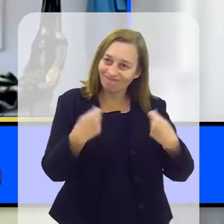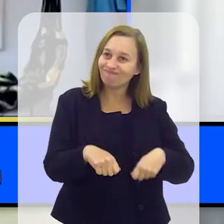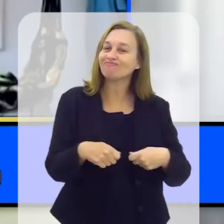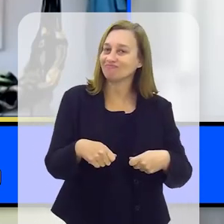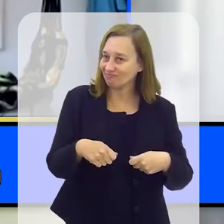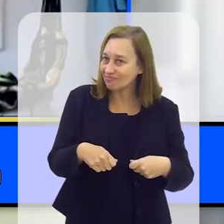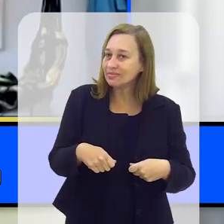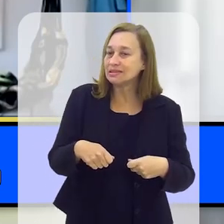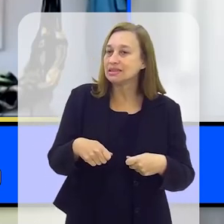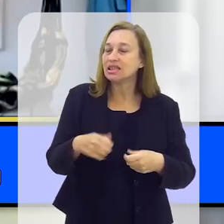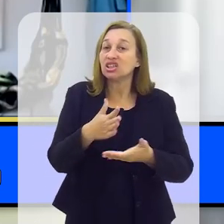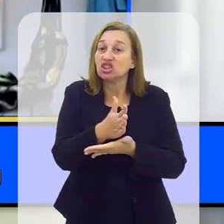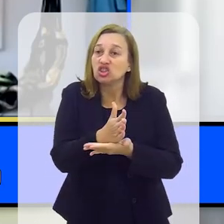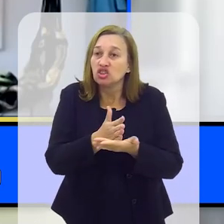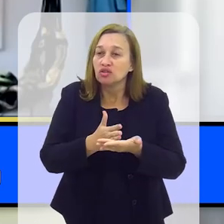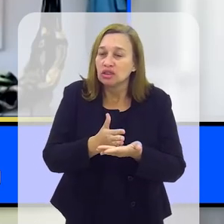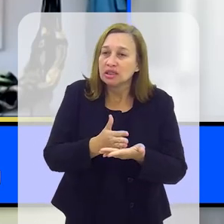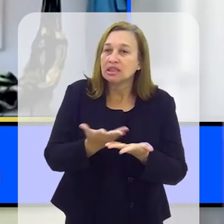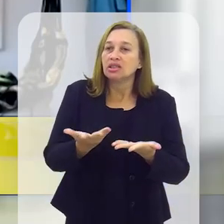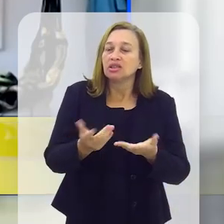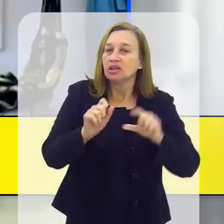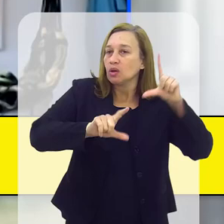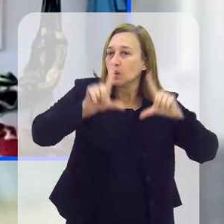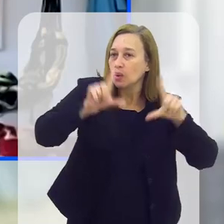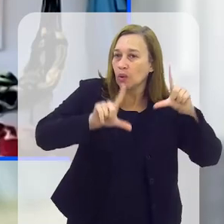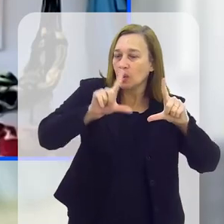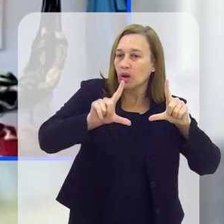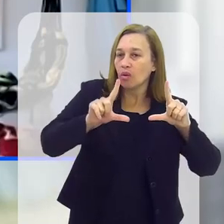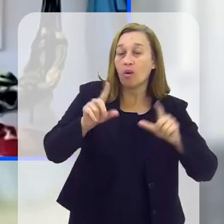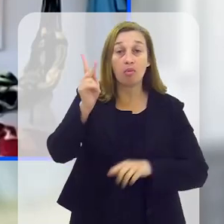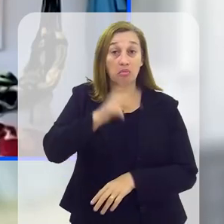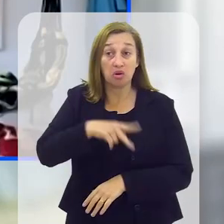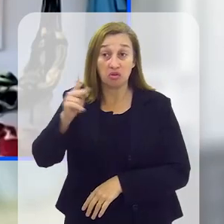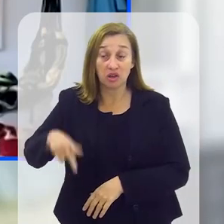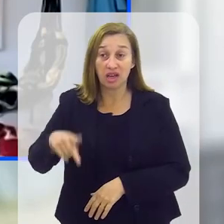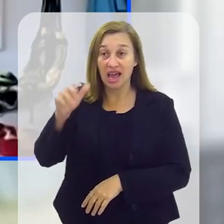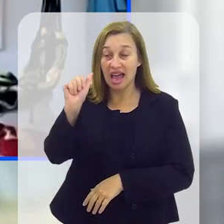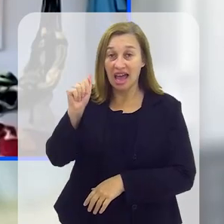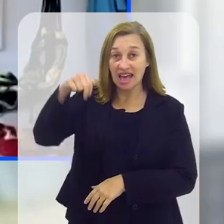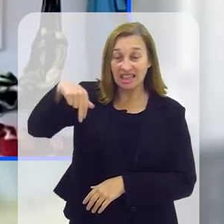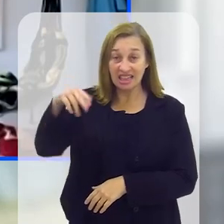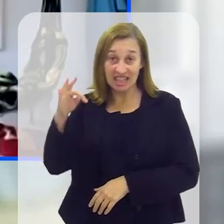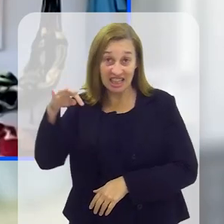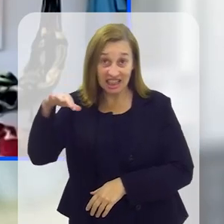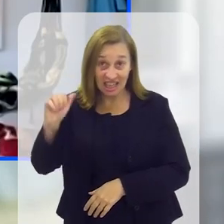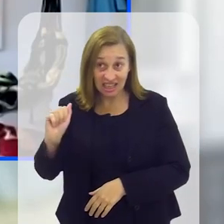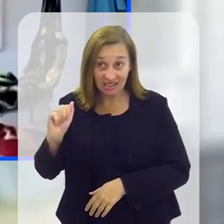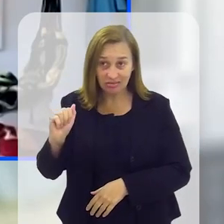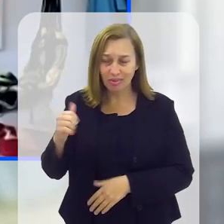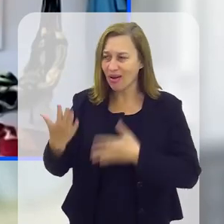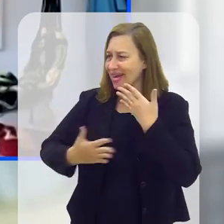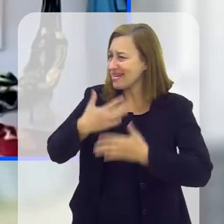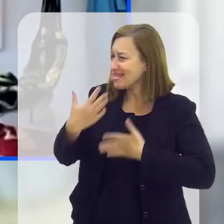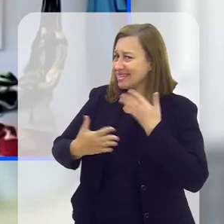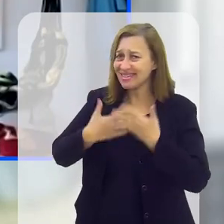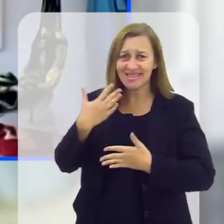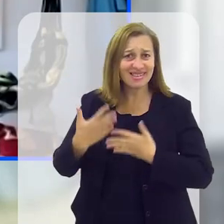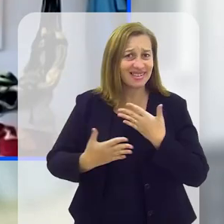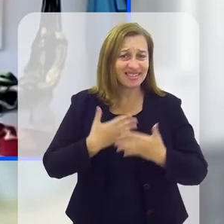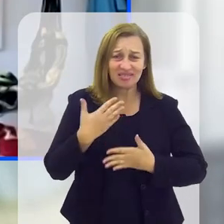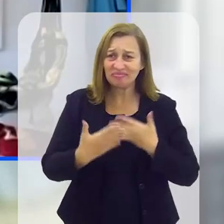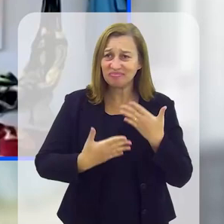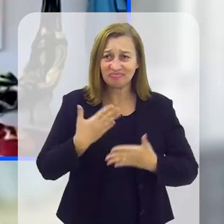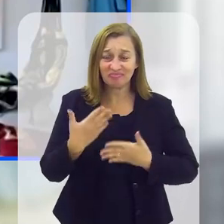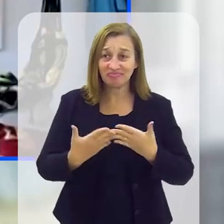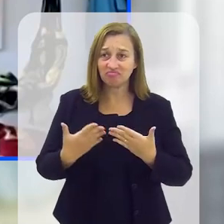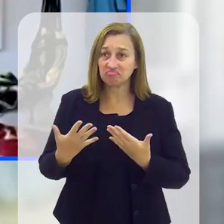tão necessitado. Estou aqui dividindo este programa com a professora Anitta. É uma alegria muito